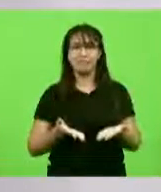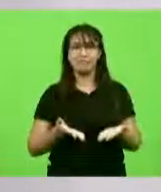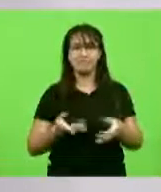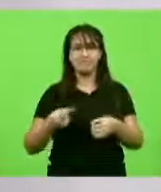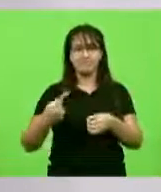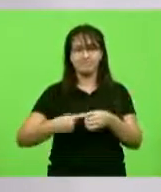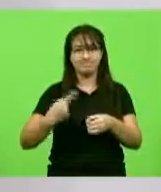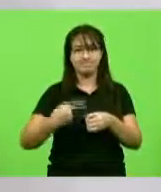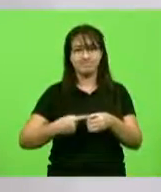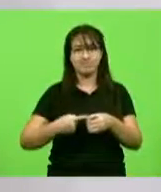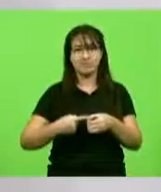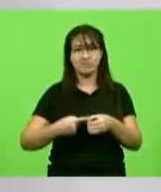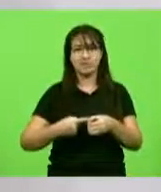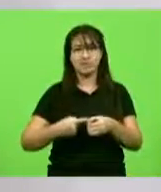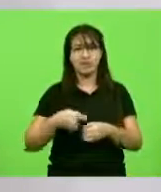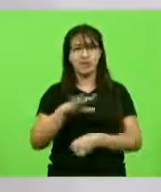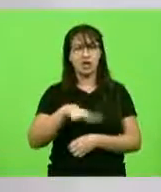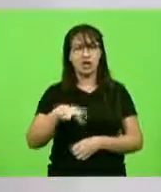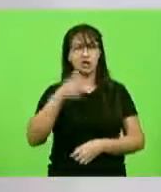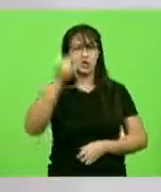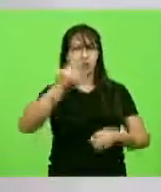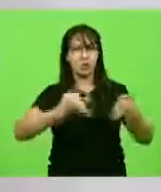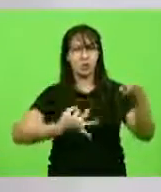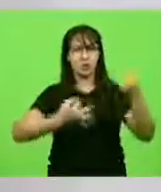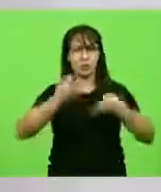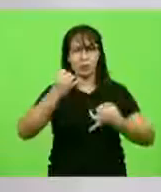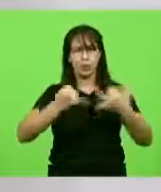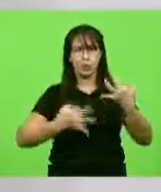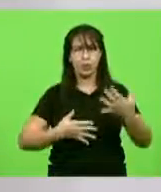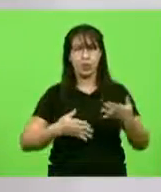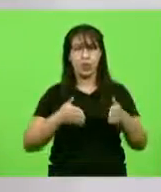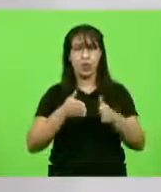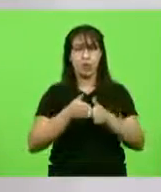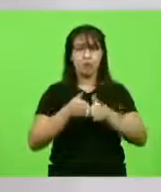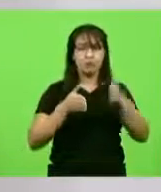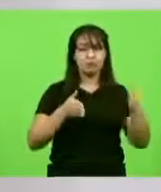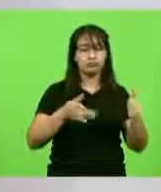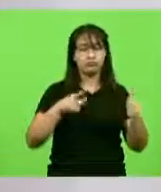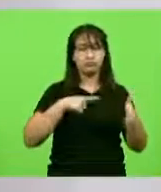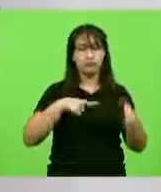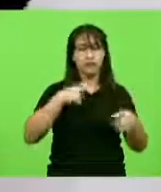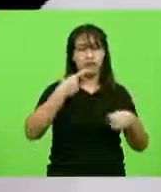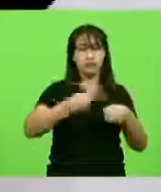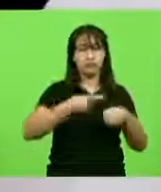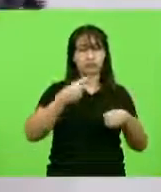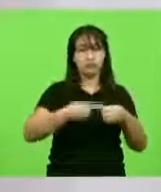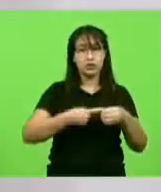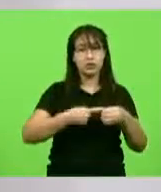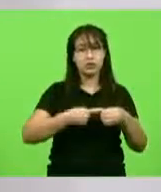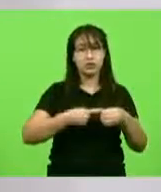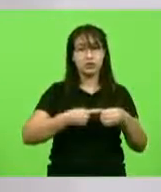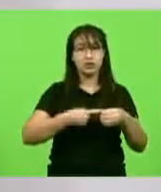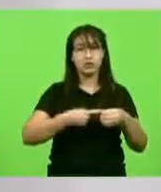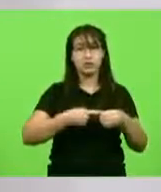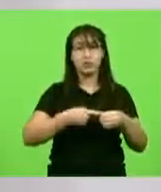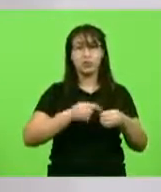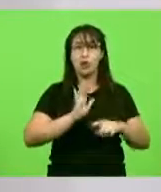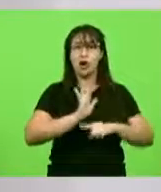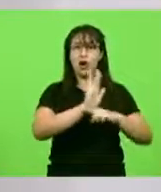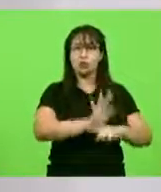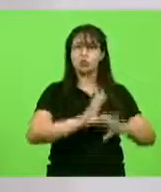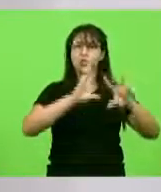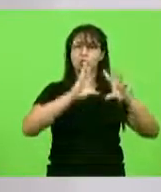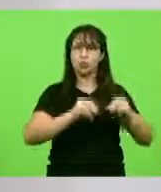que, muitas vezes, num lado do Rio tem um município que lá tem tudo para o seu povo, boa